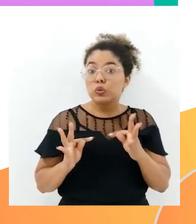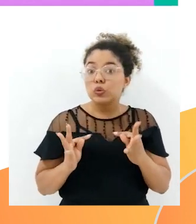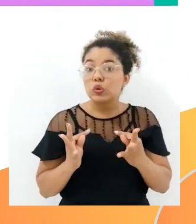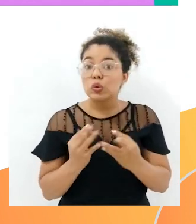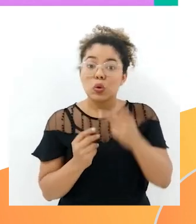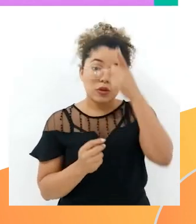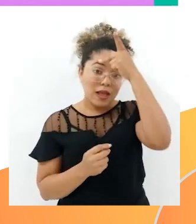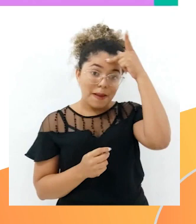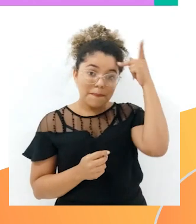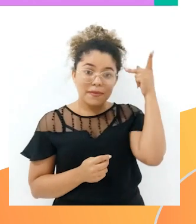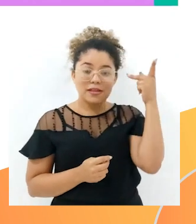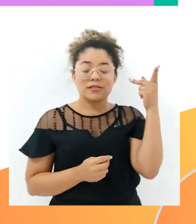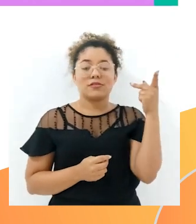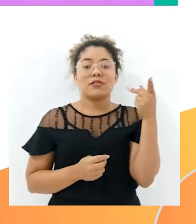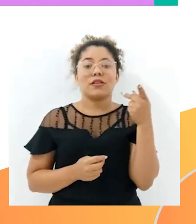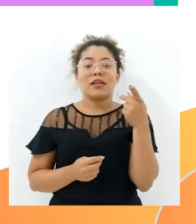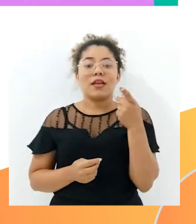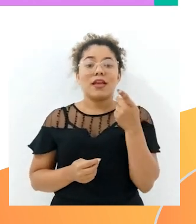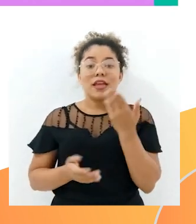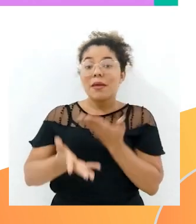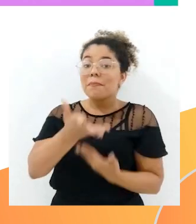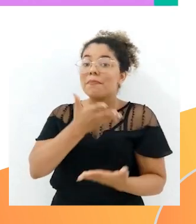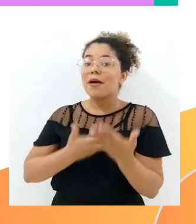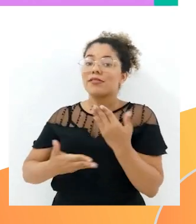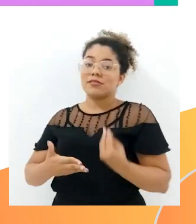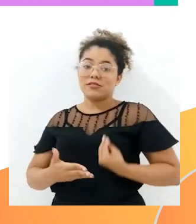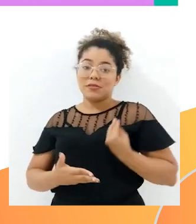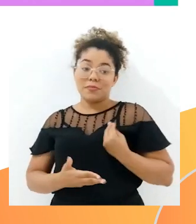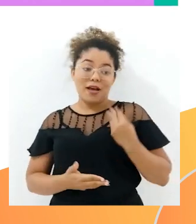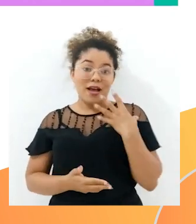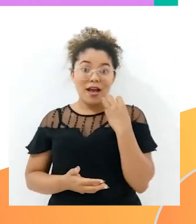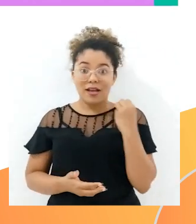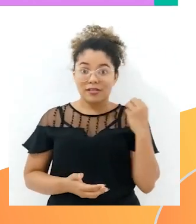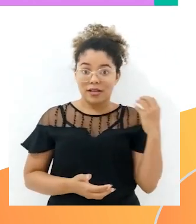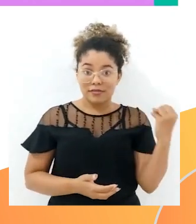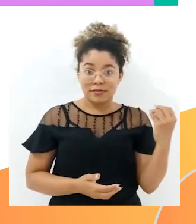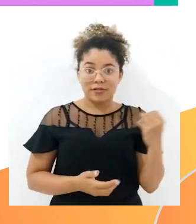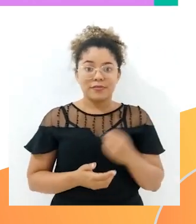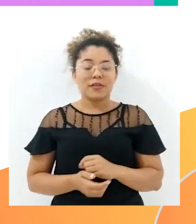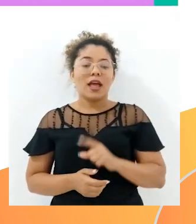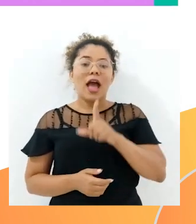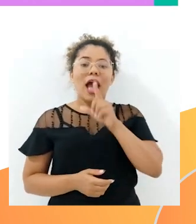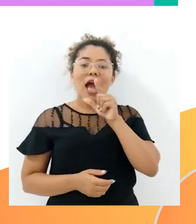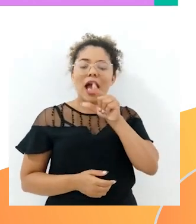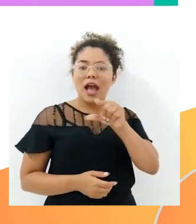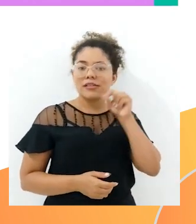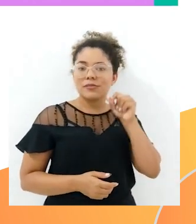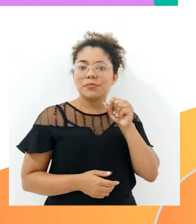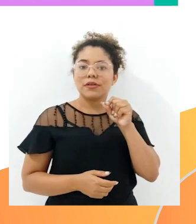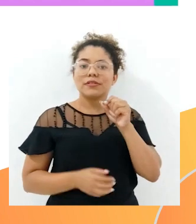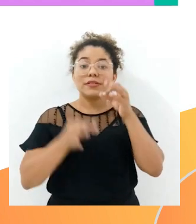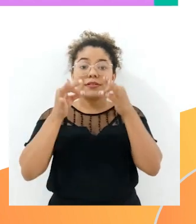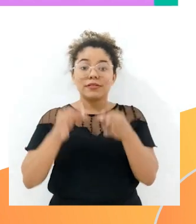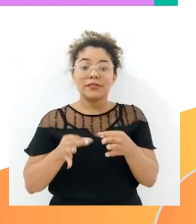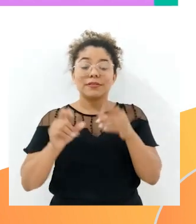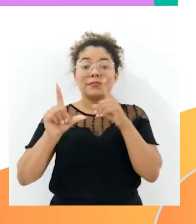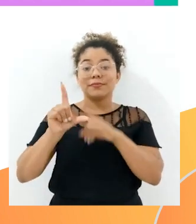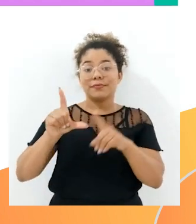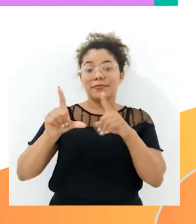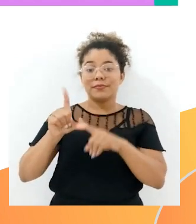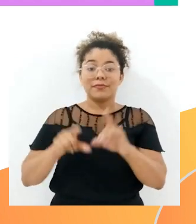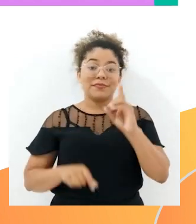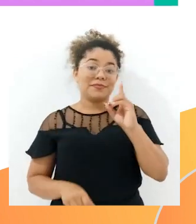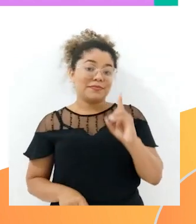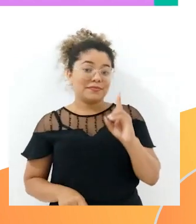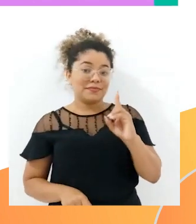quantas pessoas participaram ao todo da excursão. A nossa opção correta dessa maneira é a letra